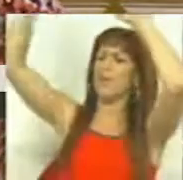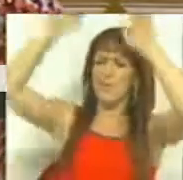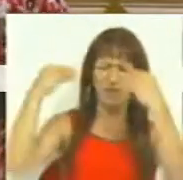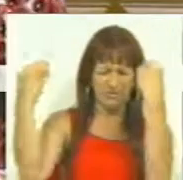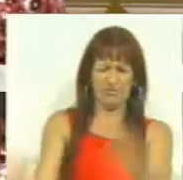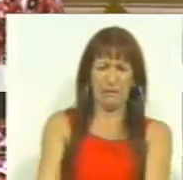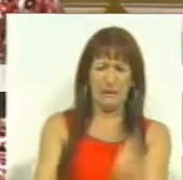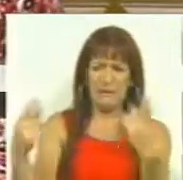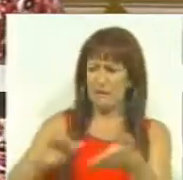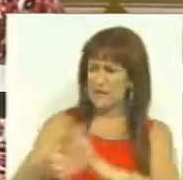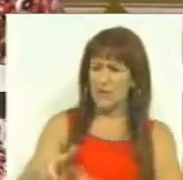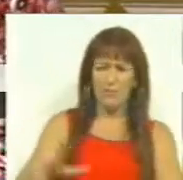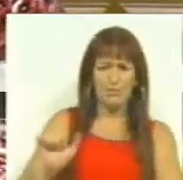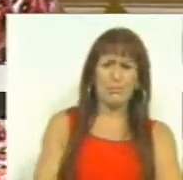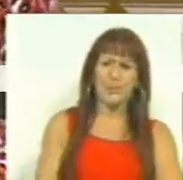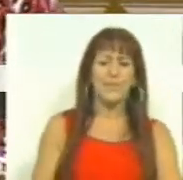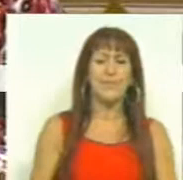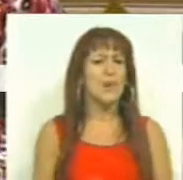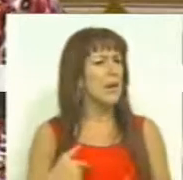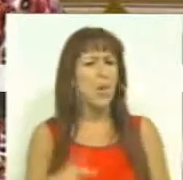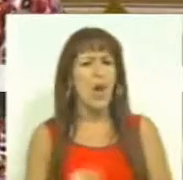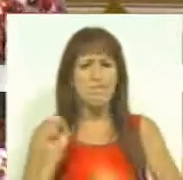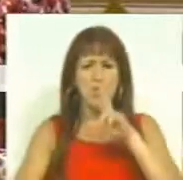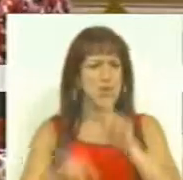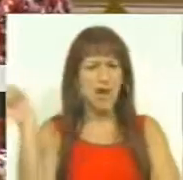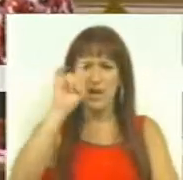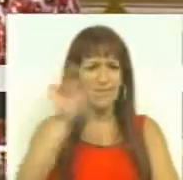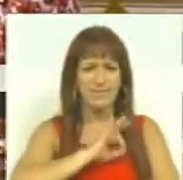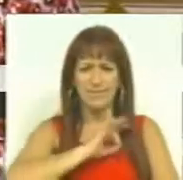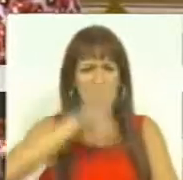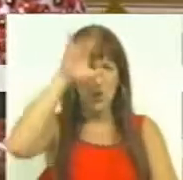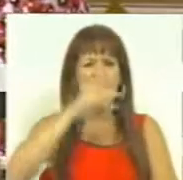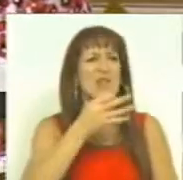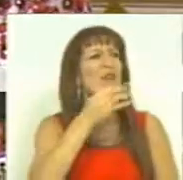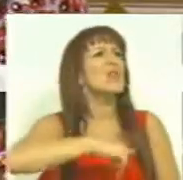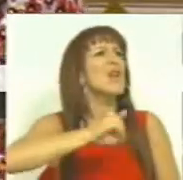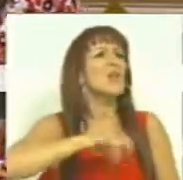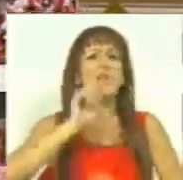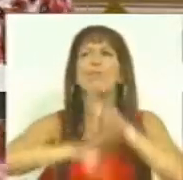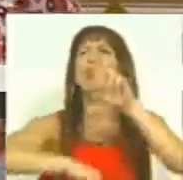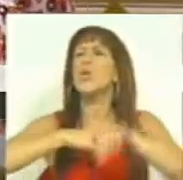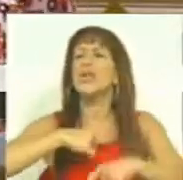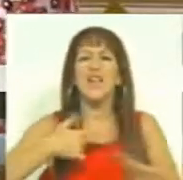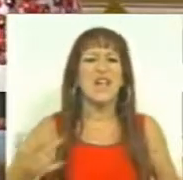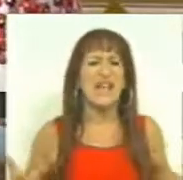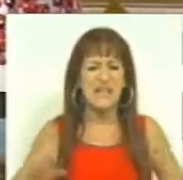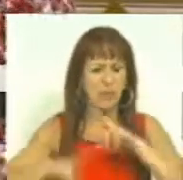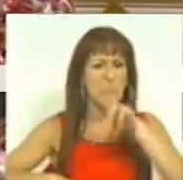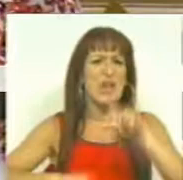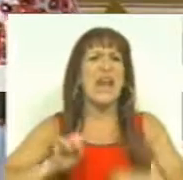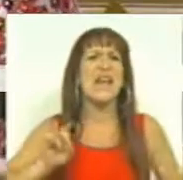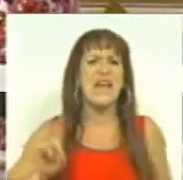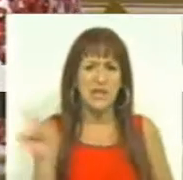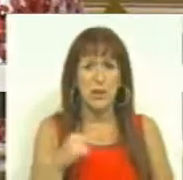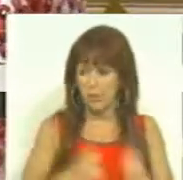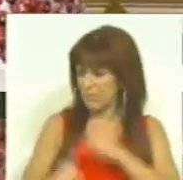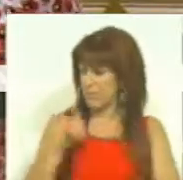injustiça de um exame nacional. Isto não tem nada de moderno. O Senhor Ministro falou-nos aqui de modernismo, mas isto não é modernismo nenhum. Isto só